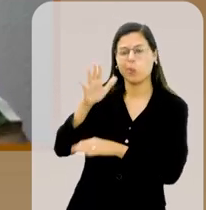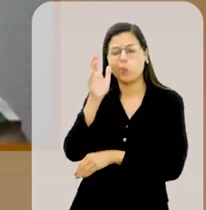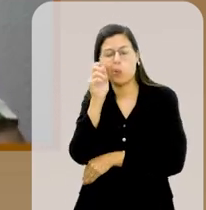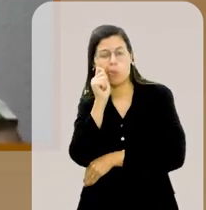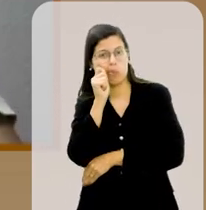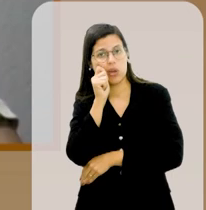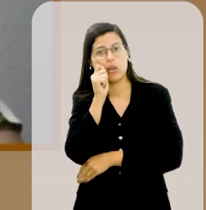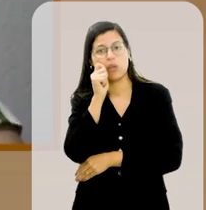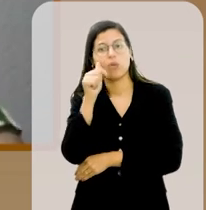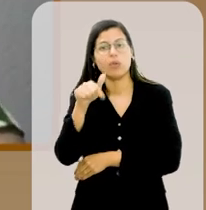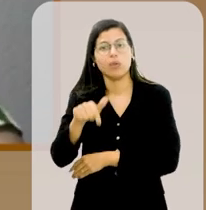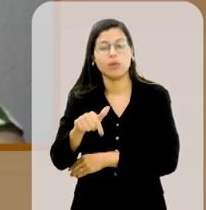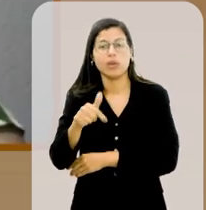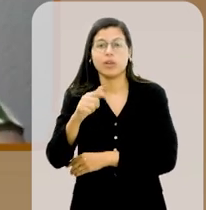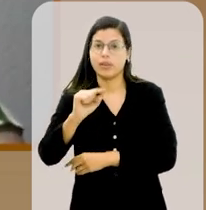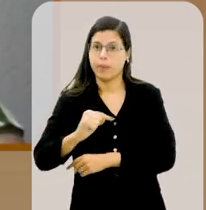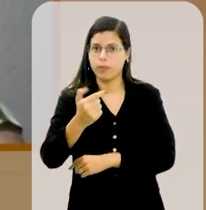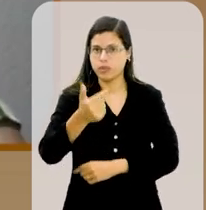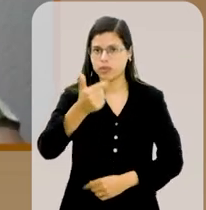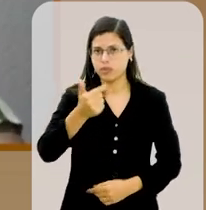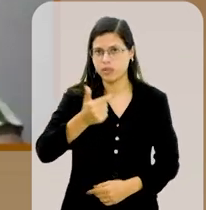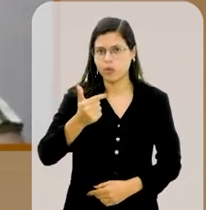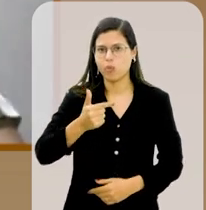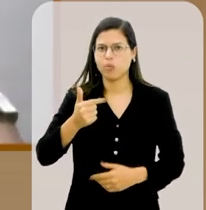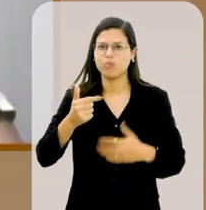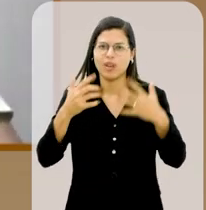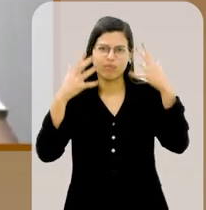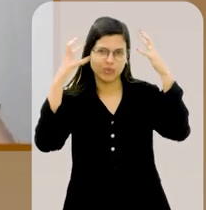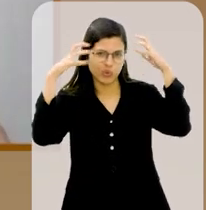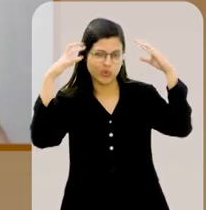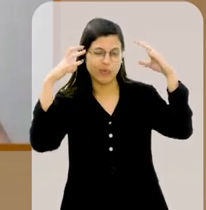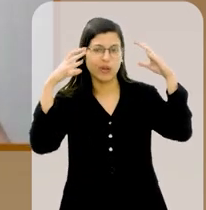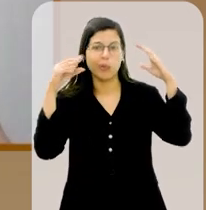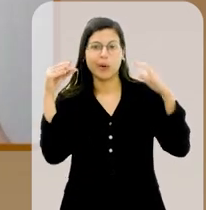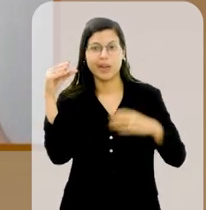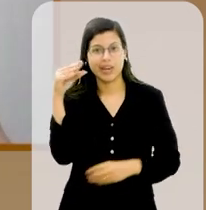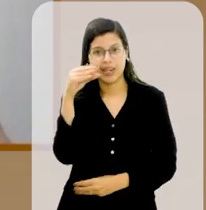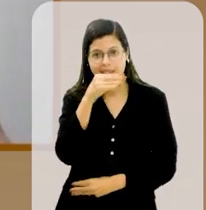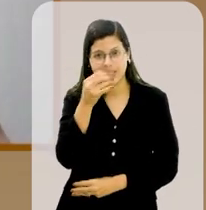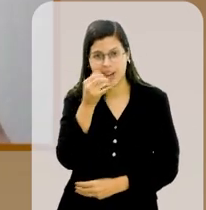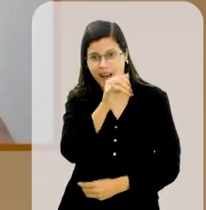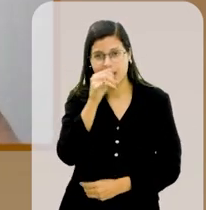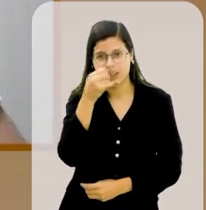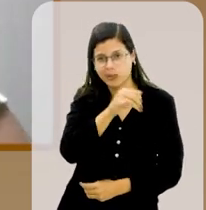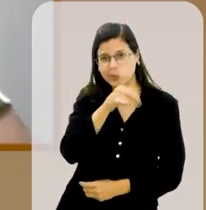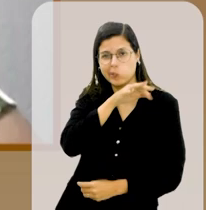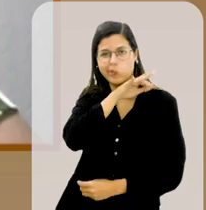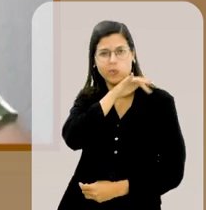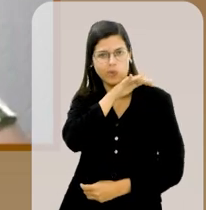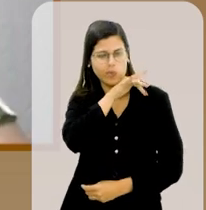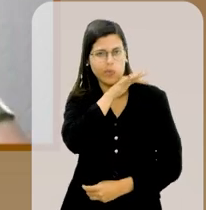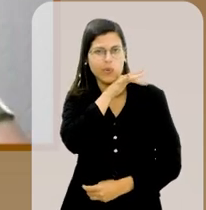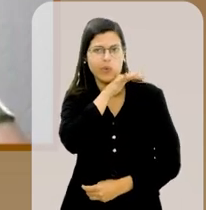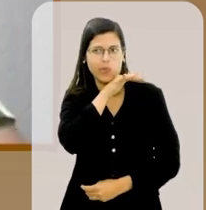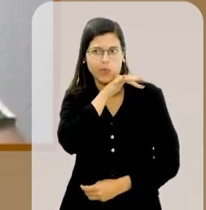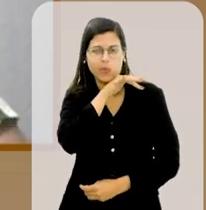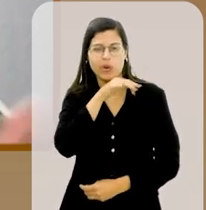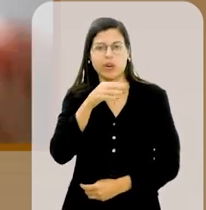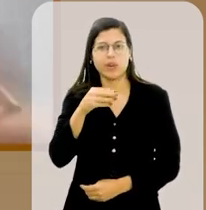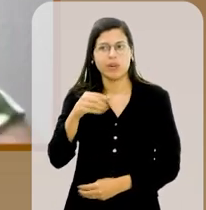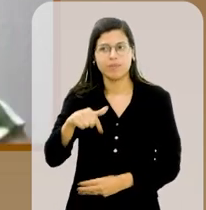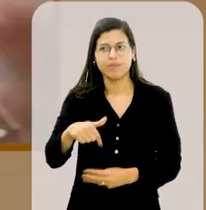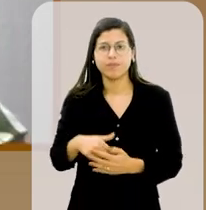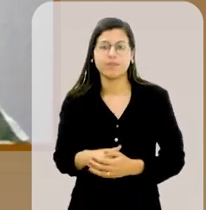a segunda através de um chuveiro elétrico propositadamente danificado, e enquanto